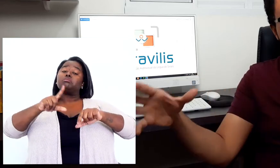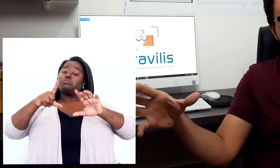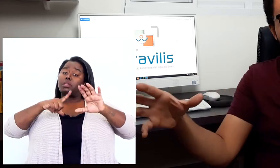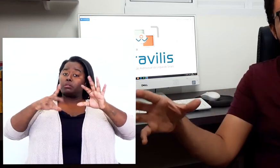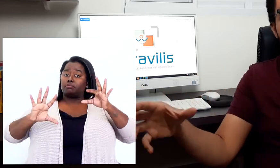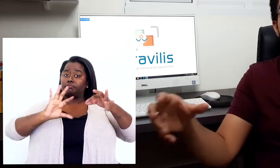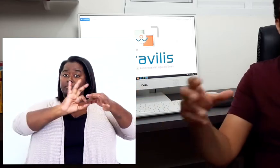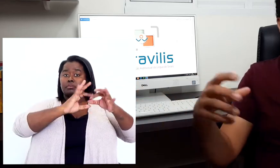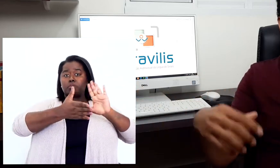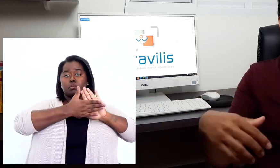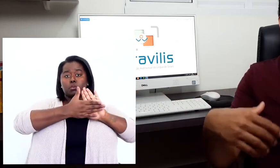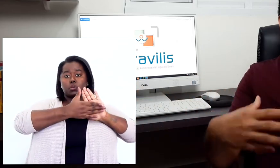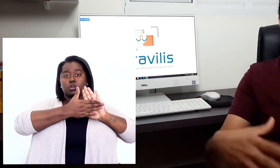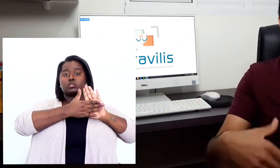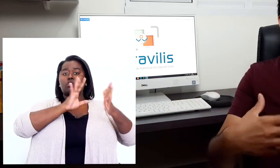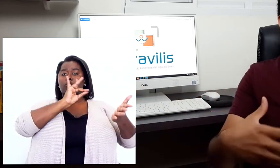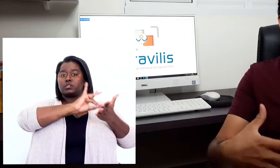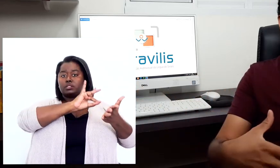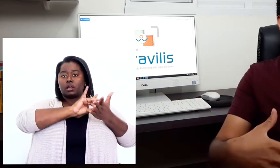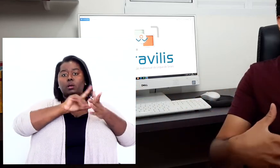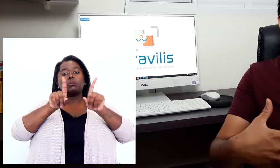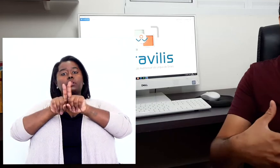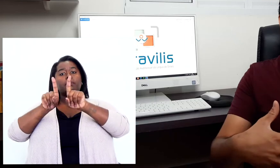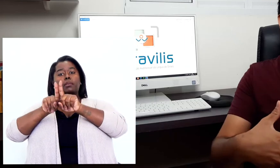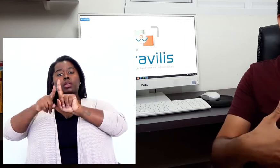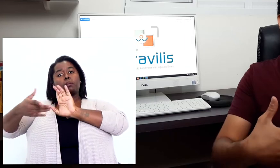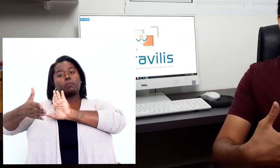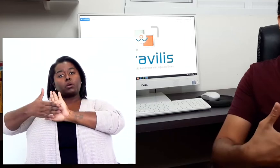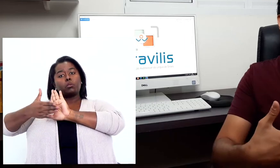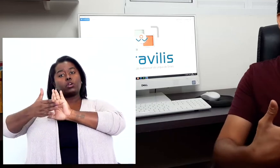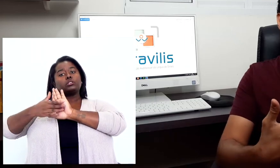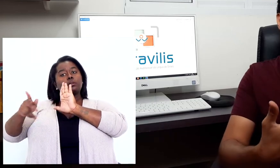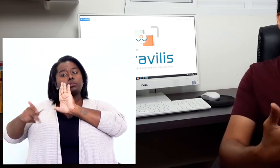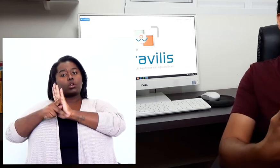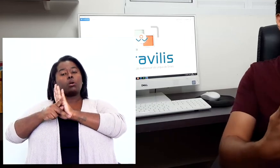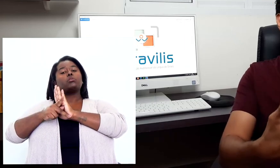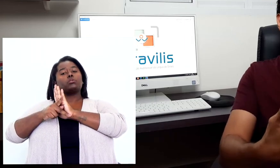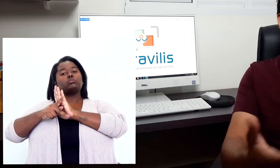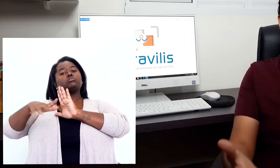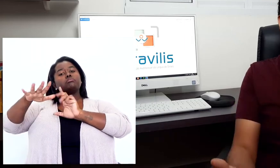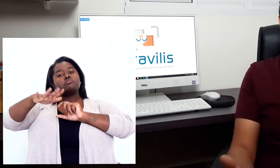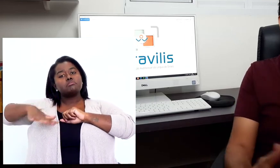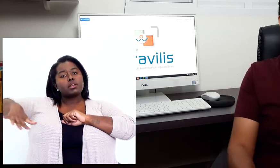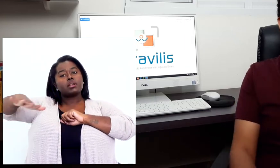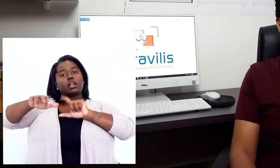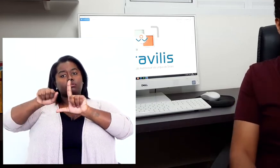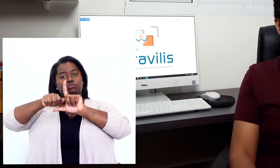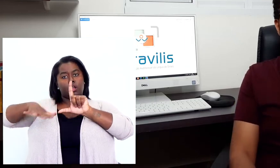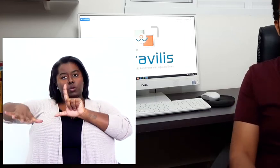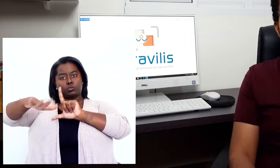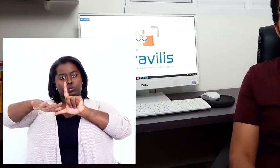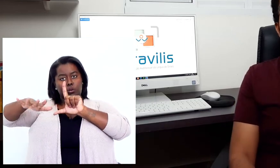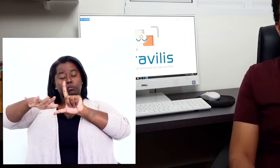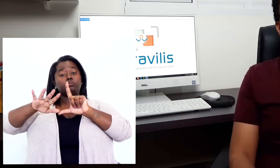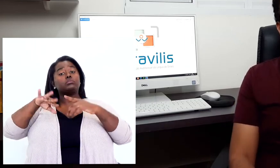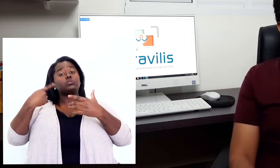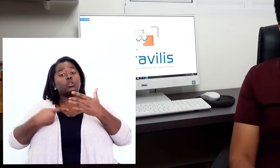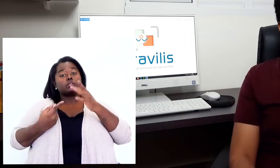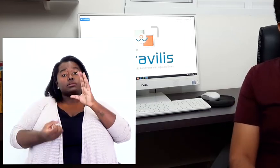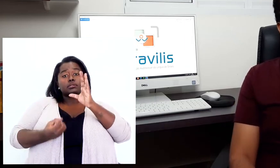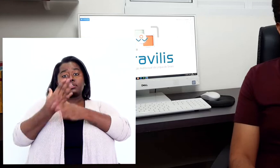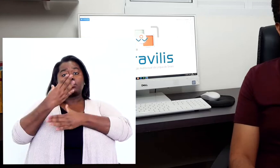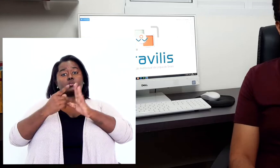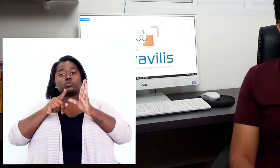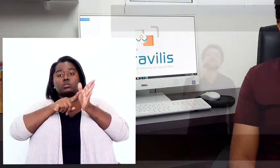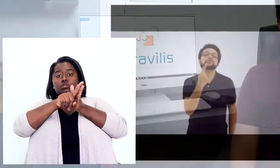propostas oficiais quanto com base em propostas vindas do próprio mercado audiovisual. Então, nós